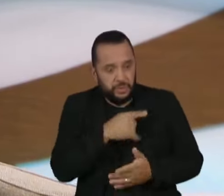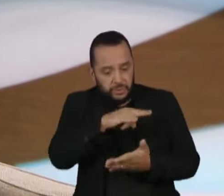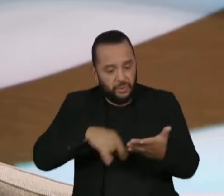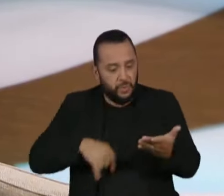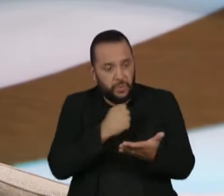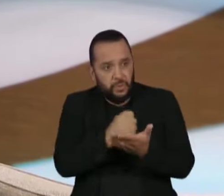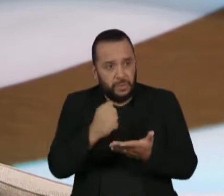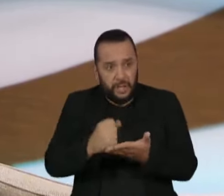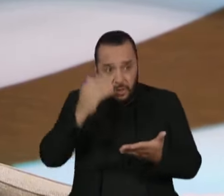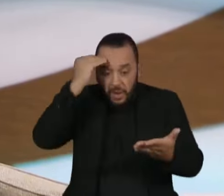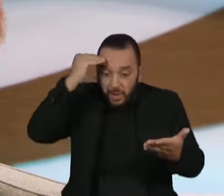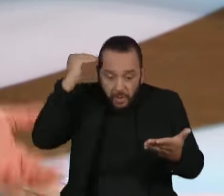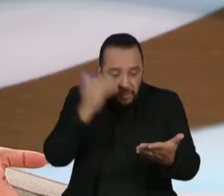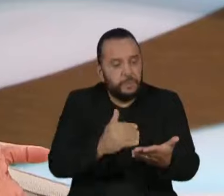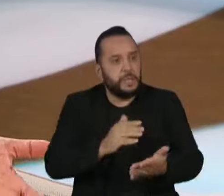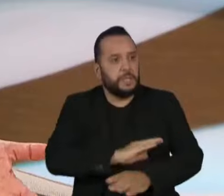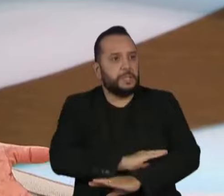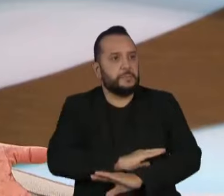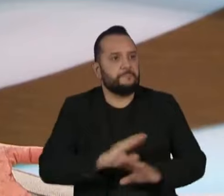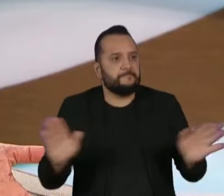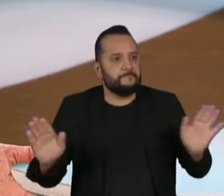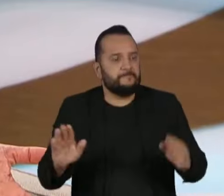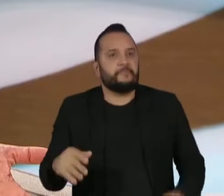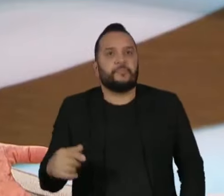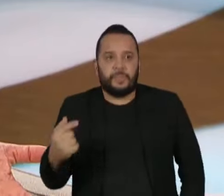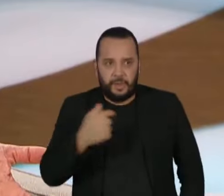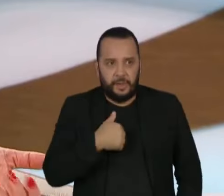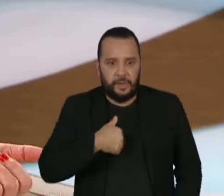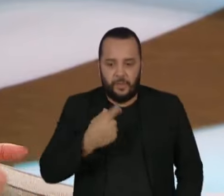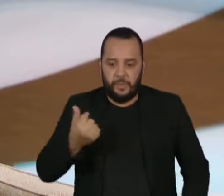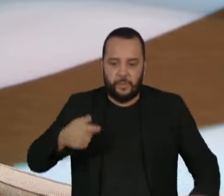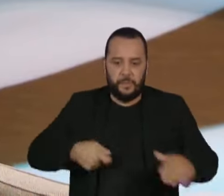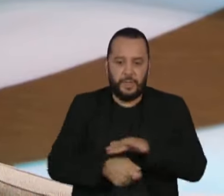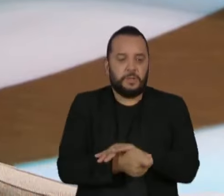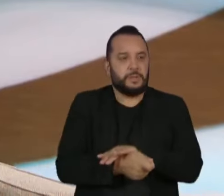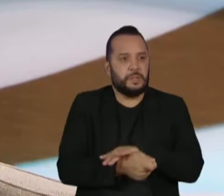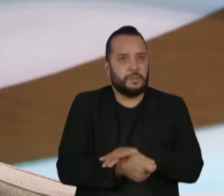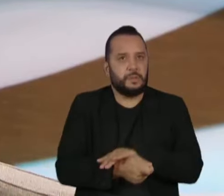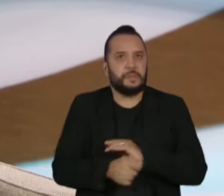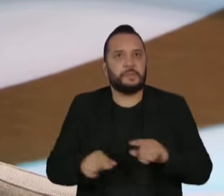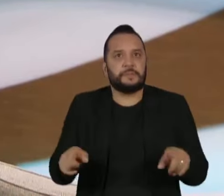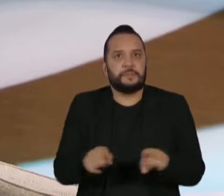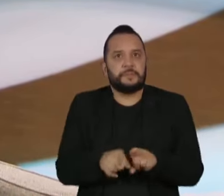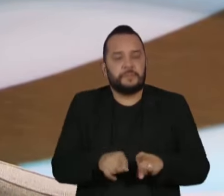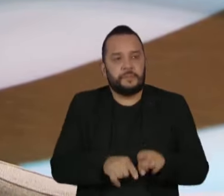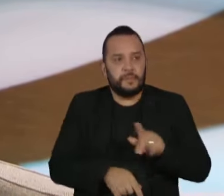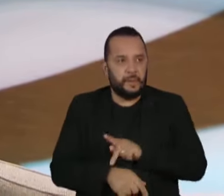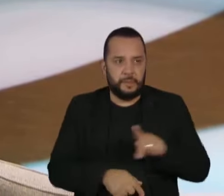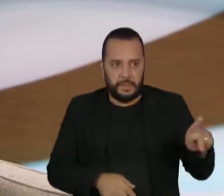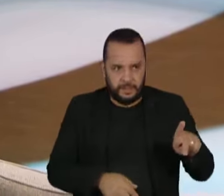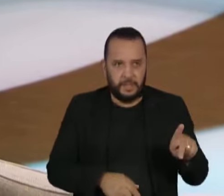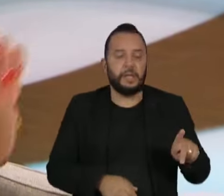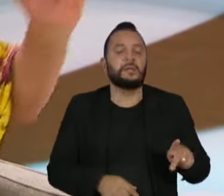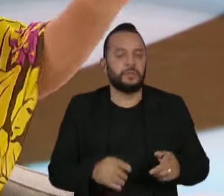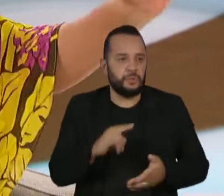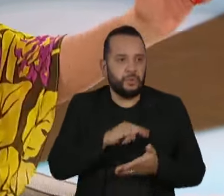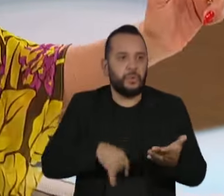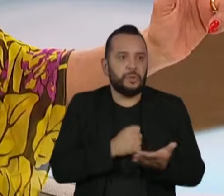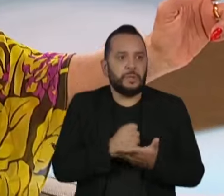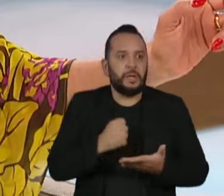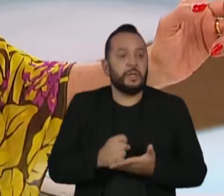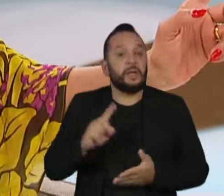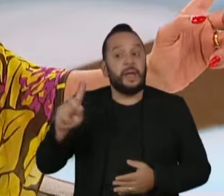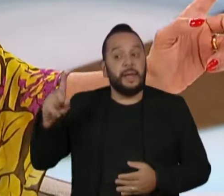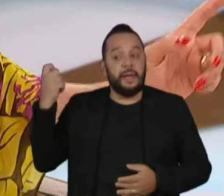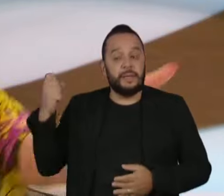contrato. Eu, como patrocinadora e como presidente. Esse contrato que assinou foi